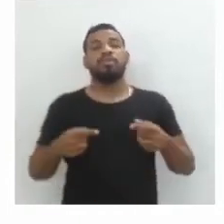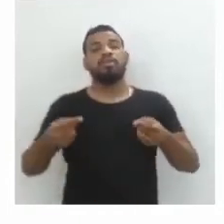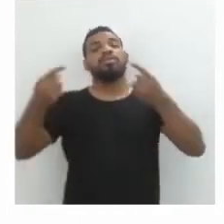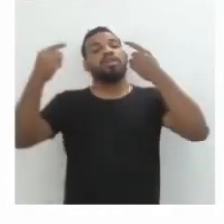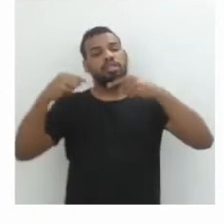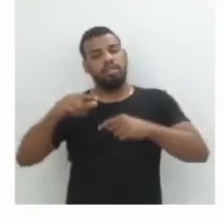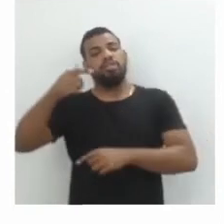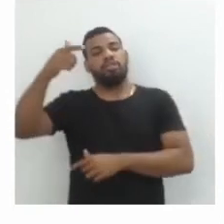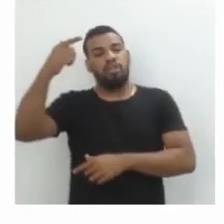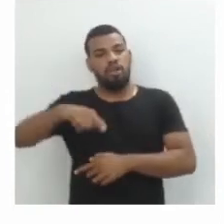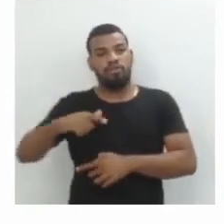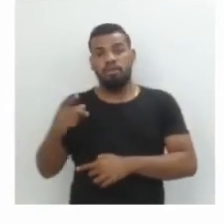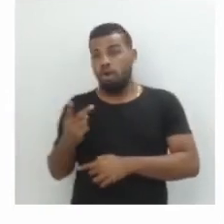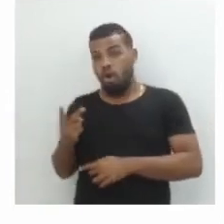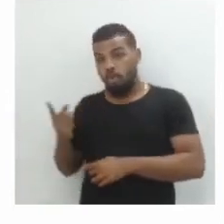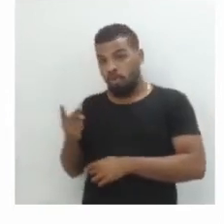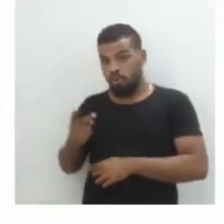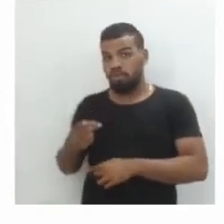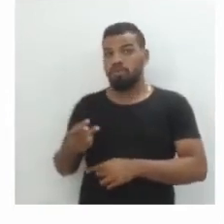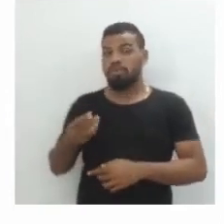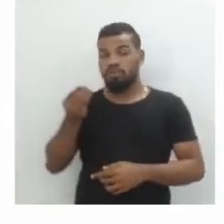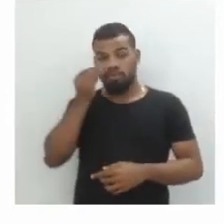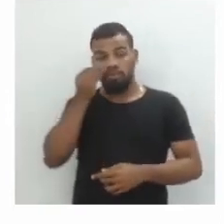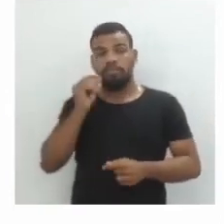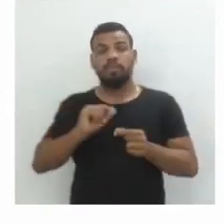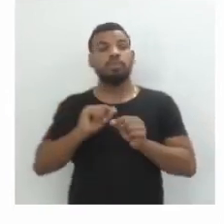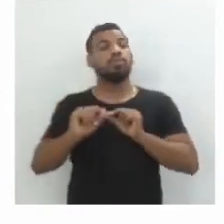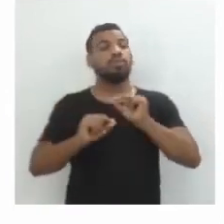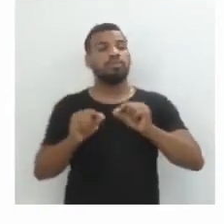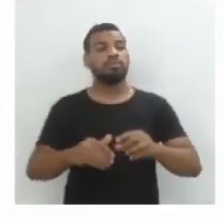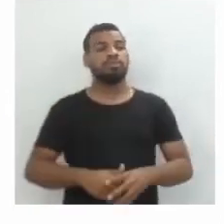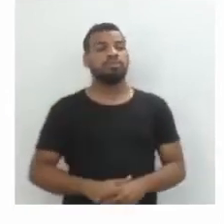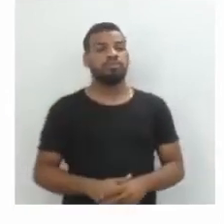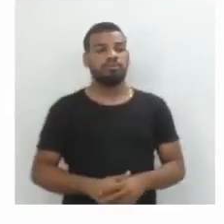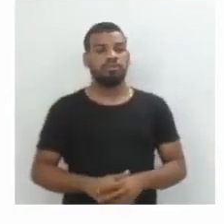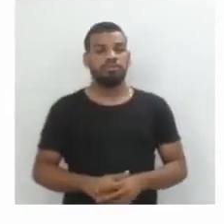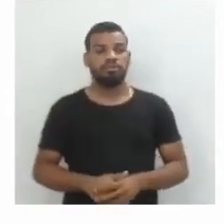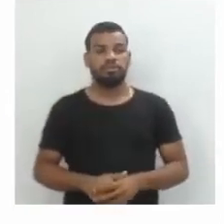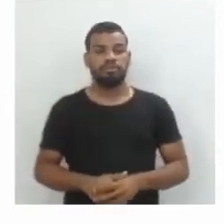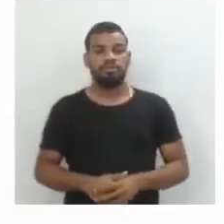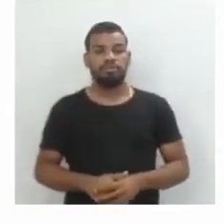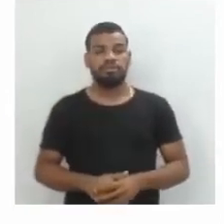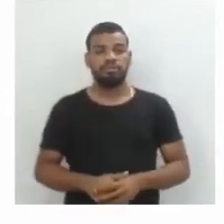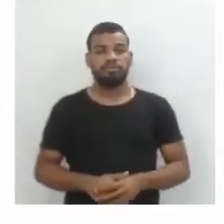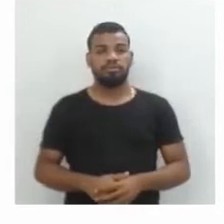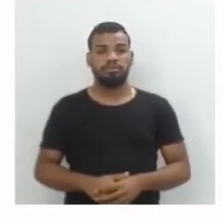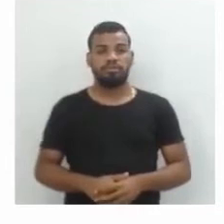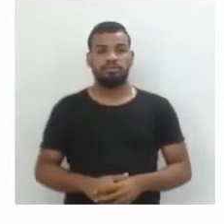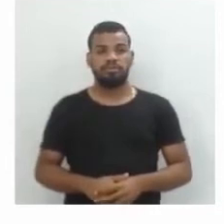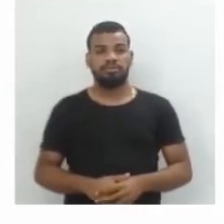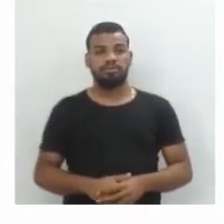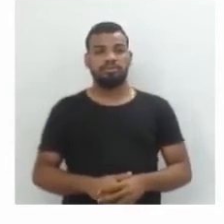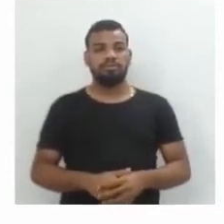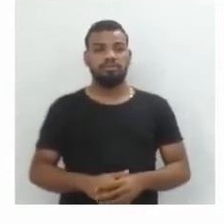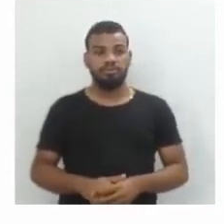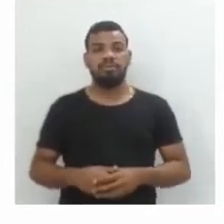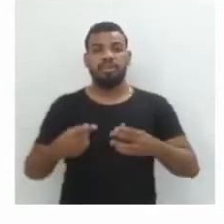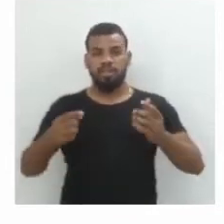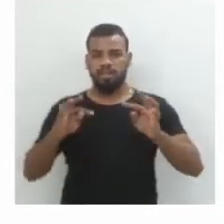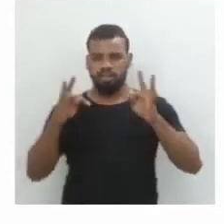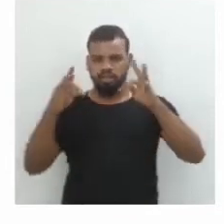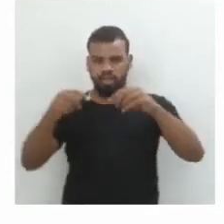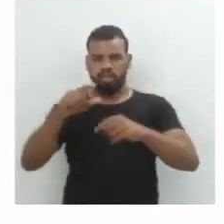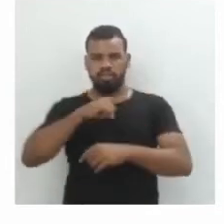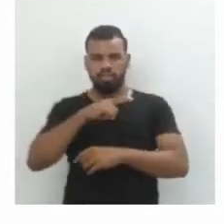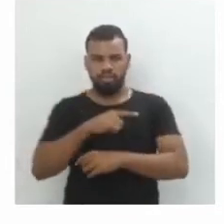,05 e o tempo 3. Então o a gente vai fazer? A forma geral dos juros compostos é a capital vezes